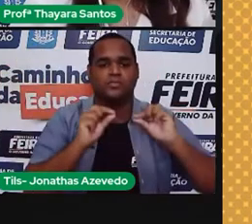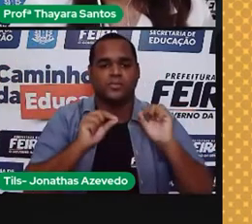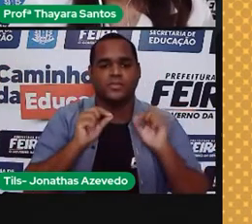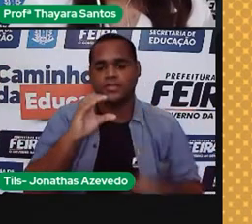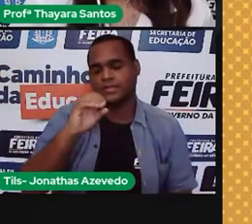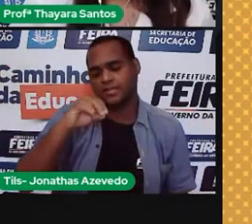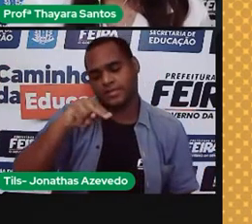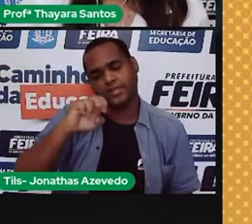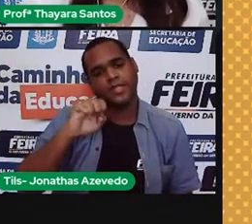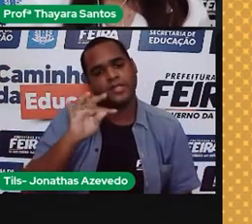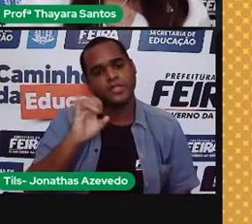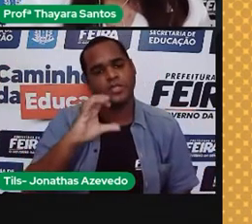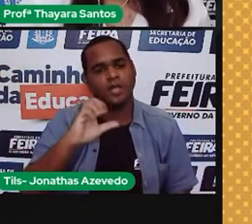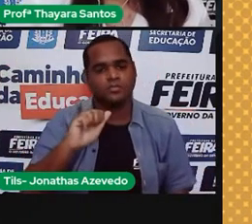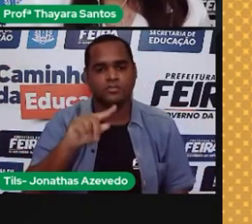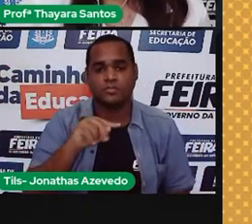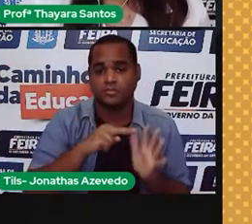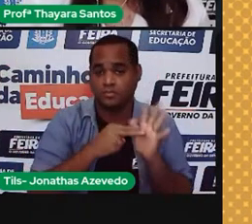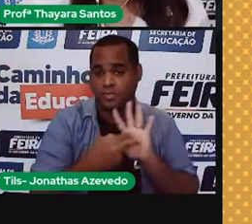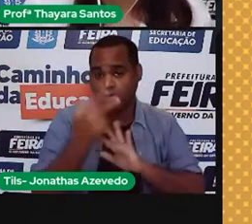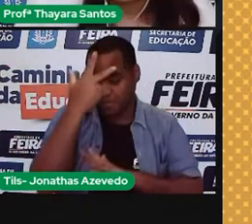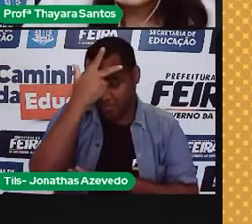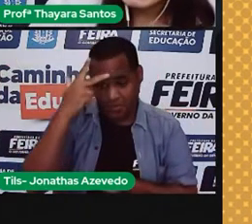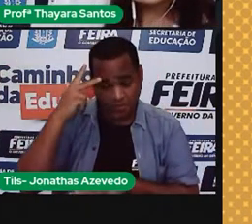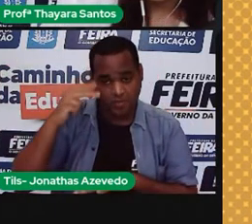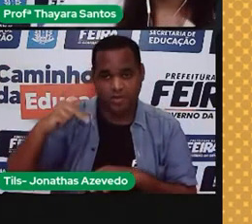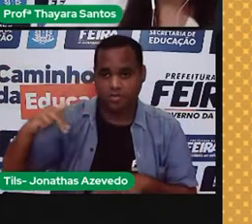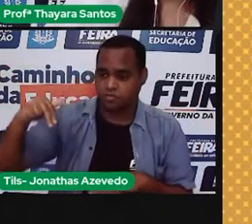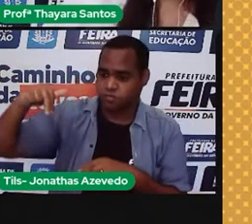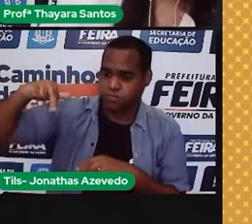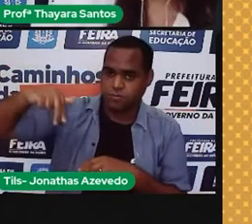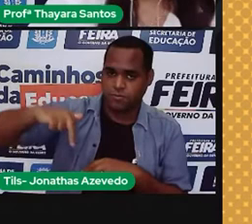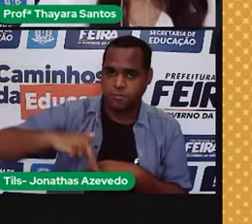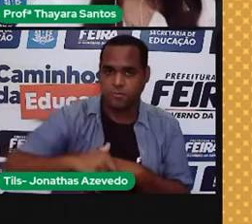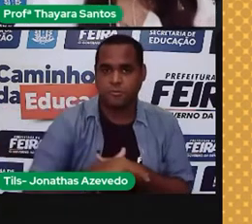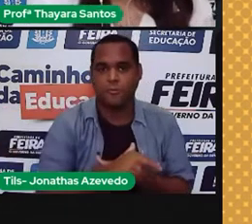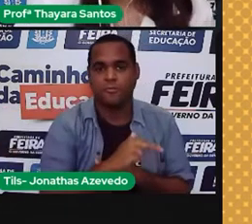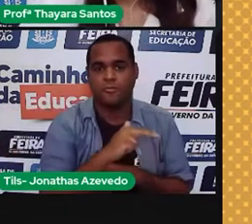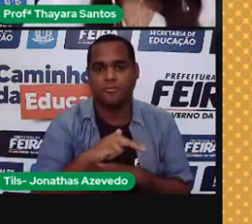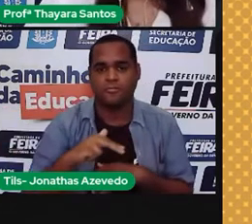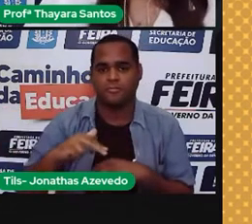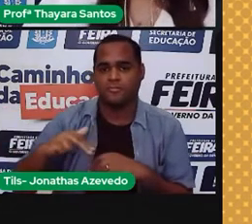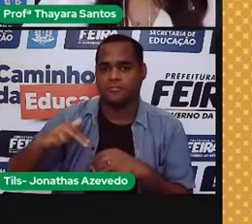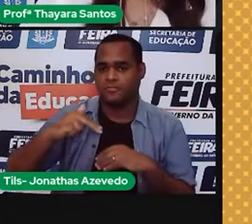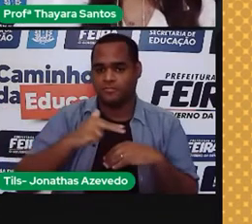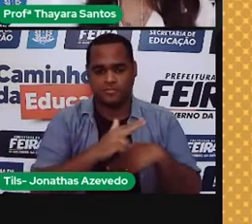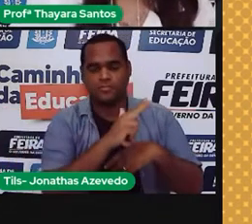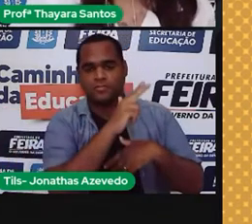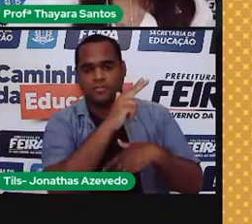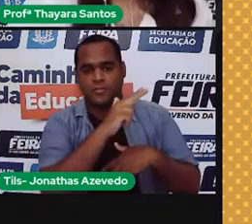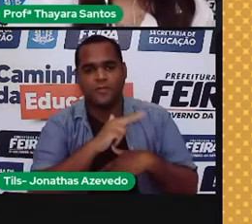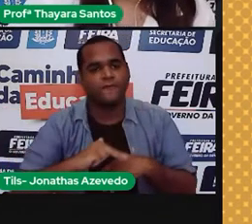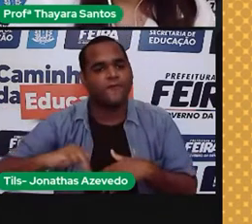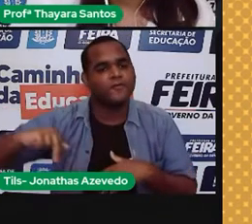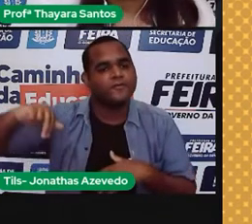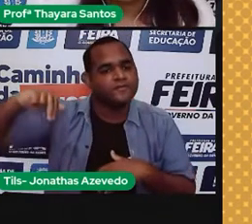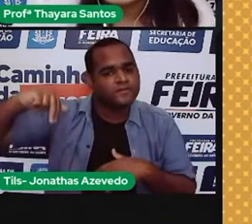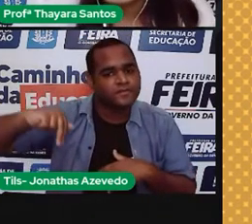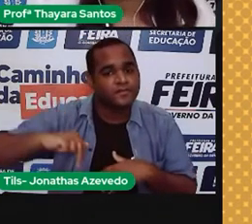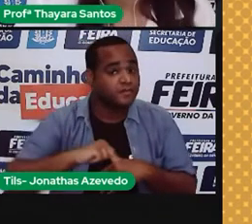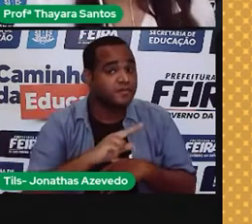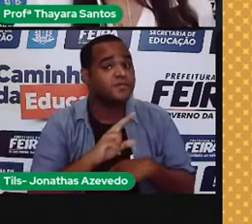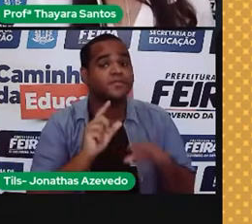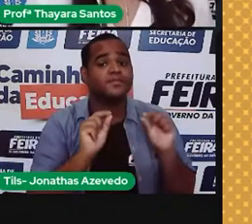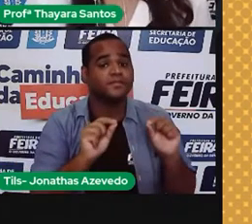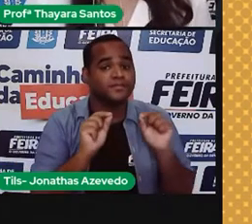cinética. Quando a pessoa sobe essa rampa e depois dá essa voltinha aqui para trás, dá uma resinha ali com o skate, a gente tem